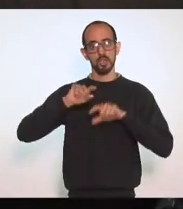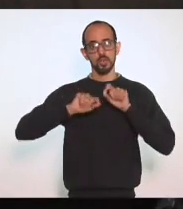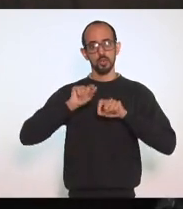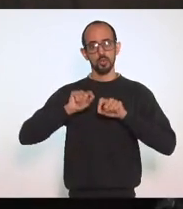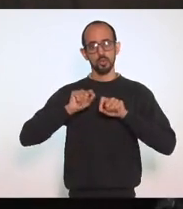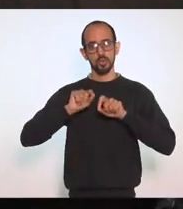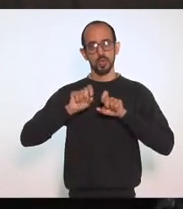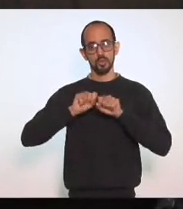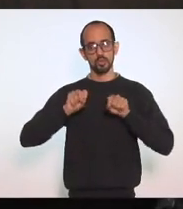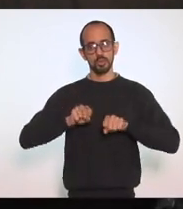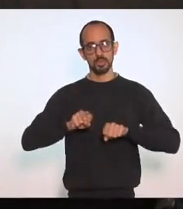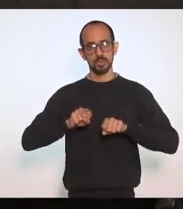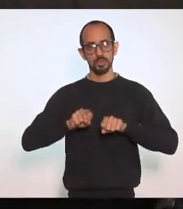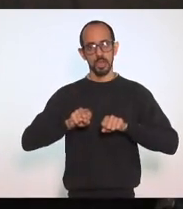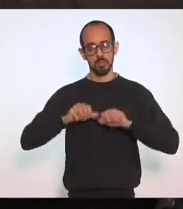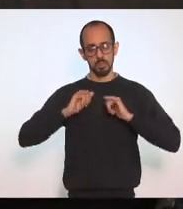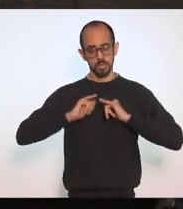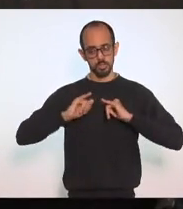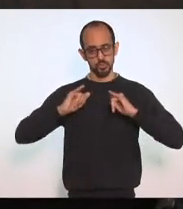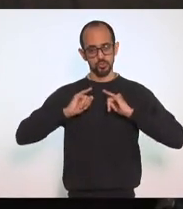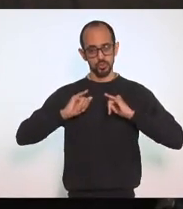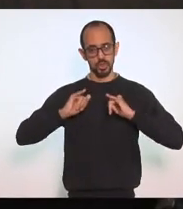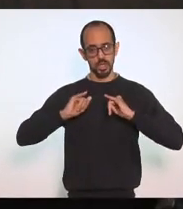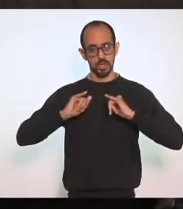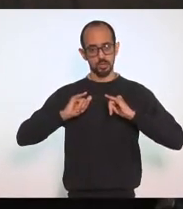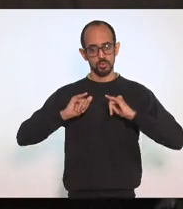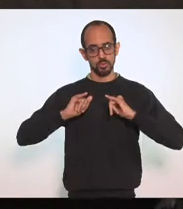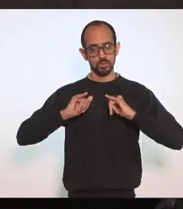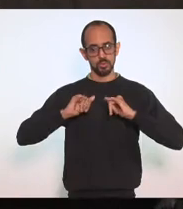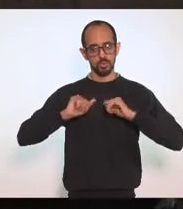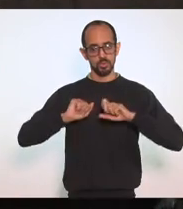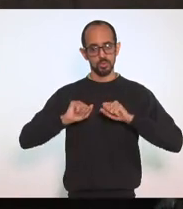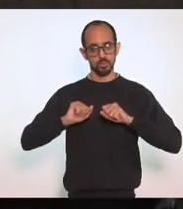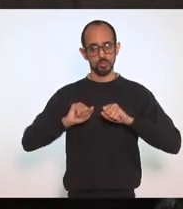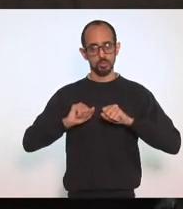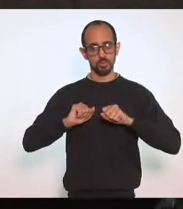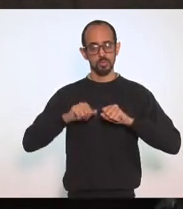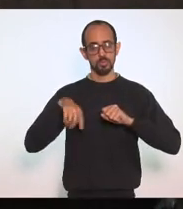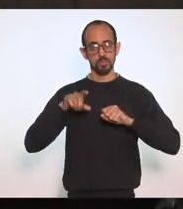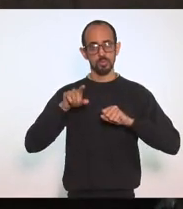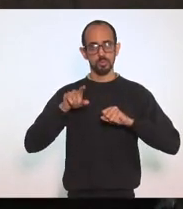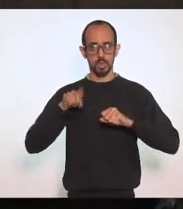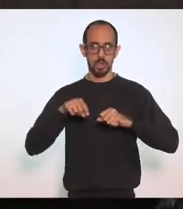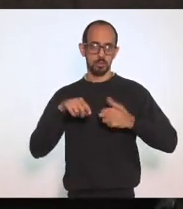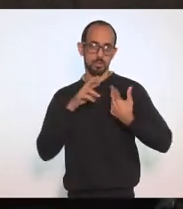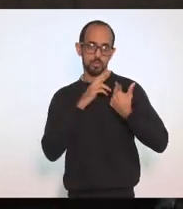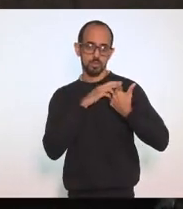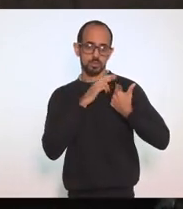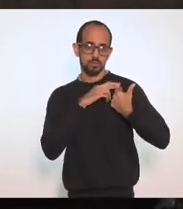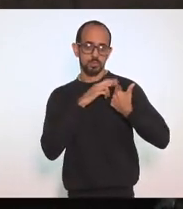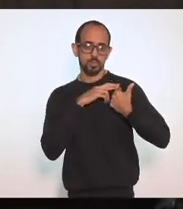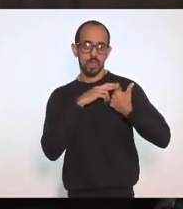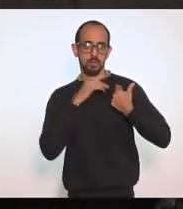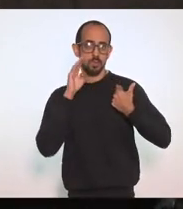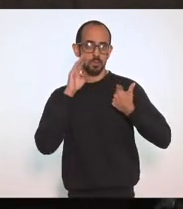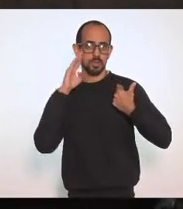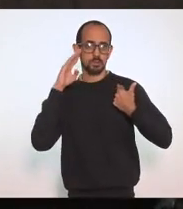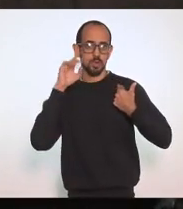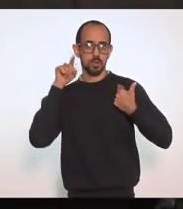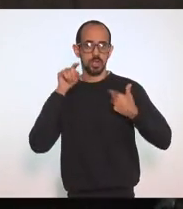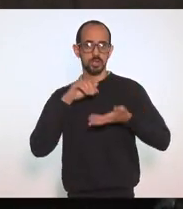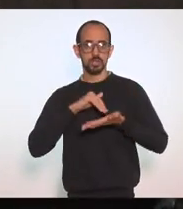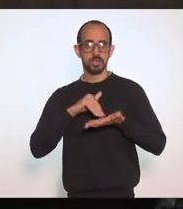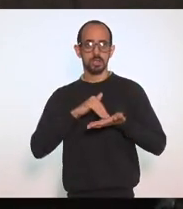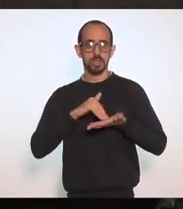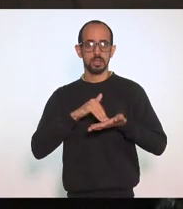Elaborado E divulgado Pela autoridade Sanitária Estadual Principal Que é a Secretaria De Estado